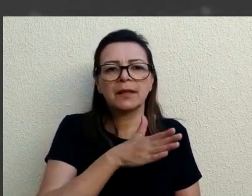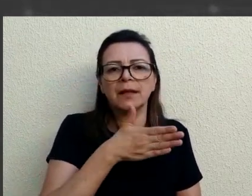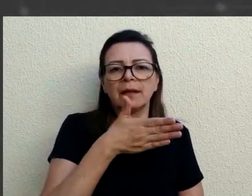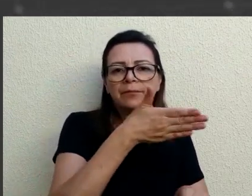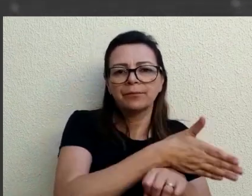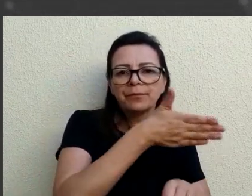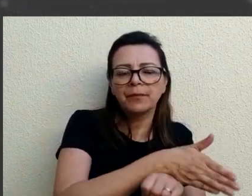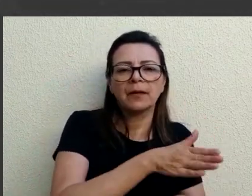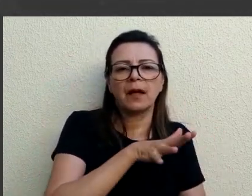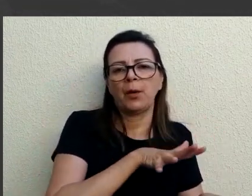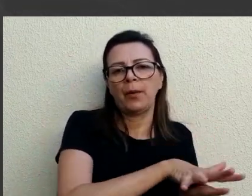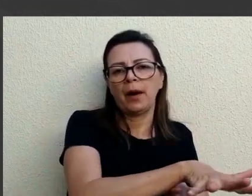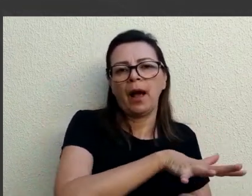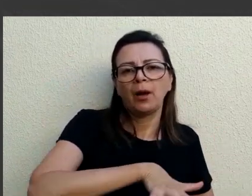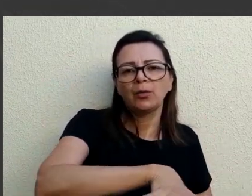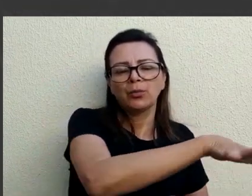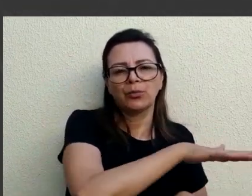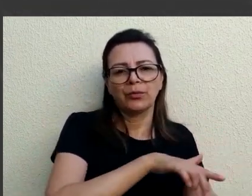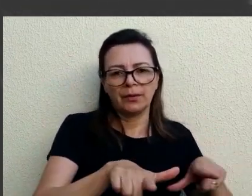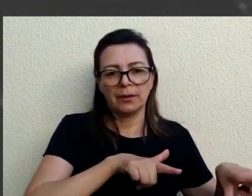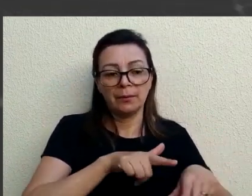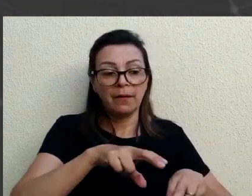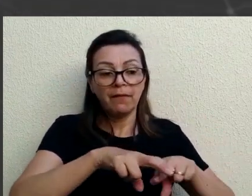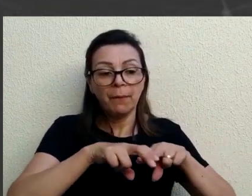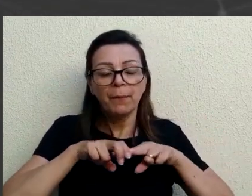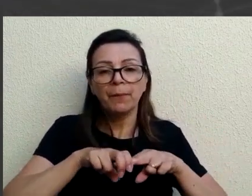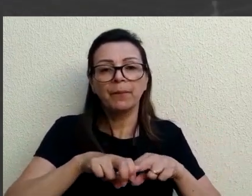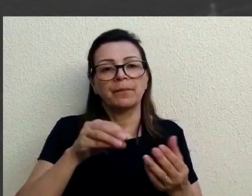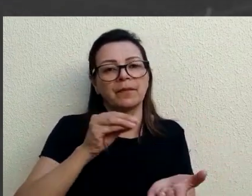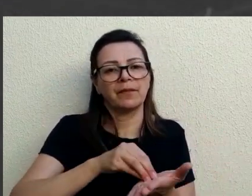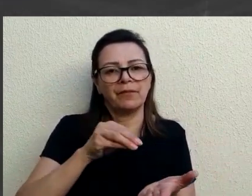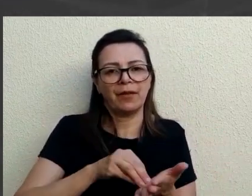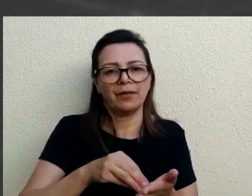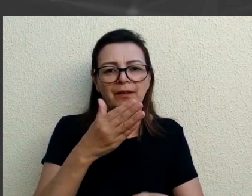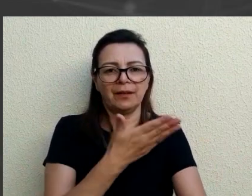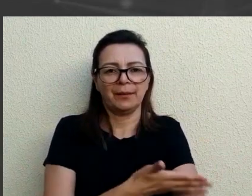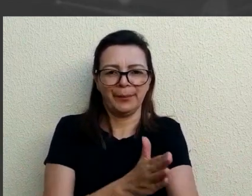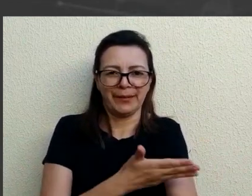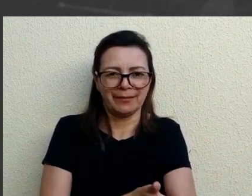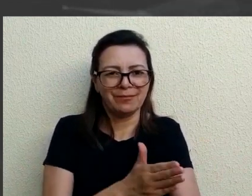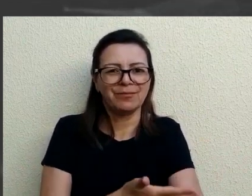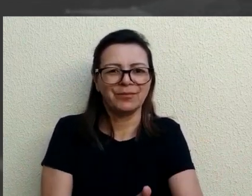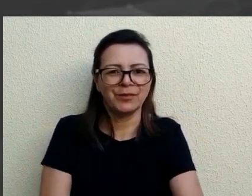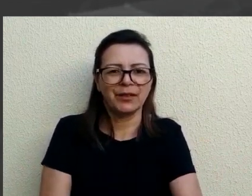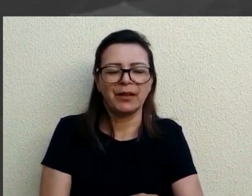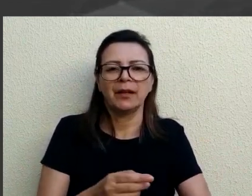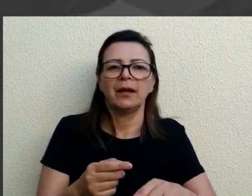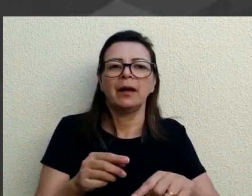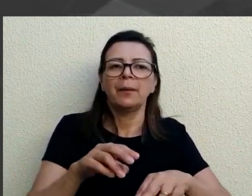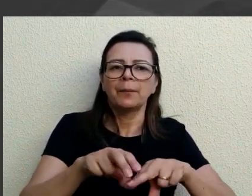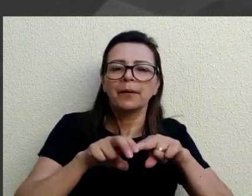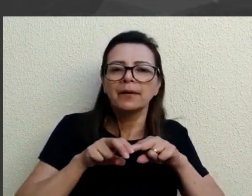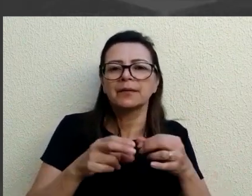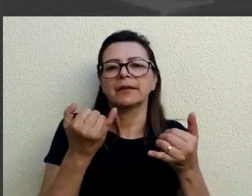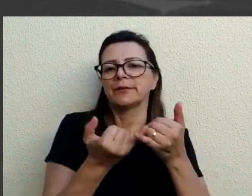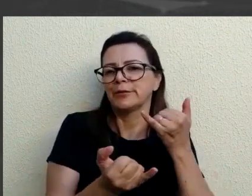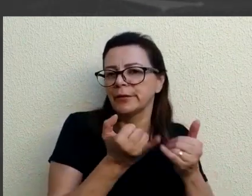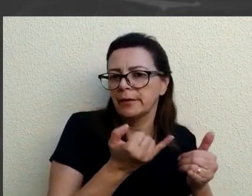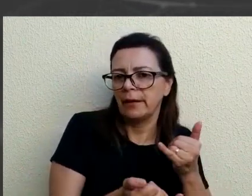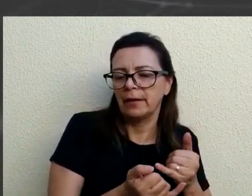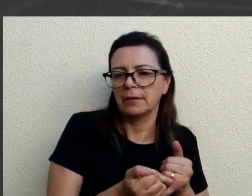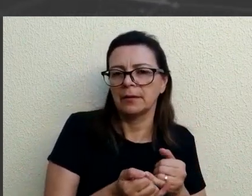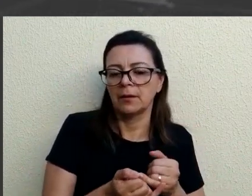mercado por falta de experiência prática às vezes e esse tipo de atividade no caso